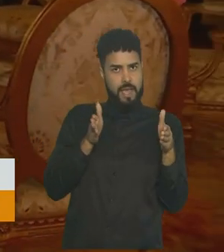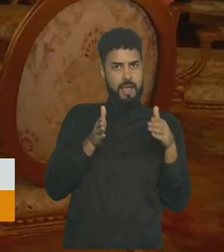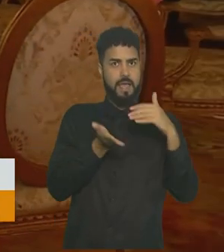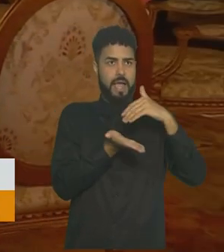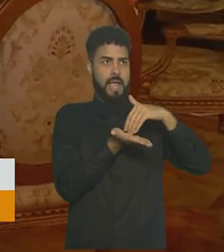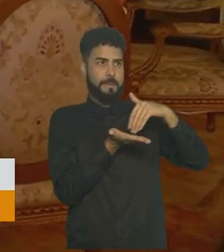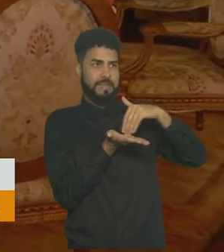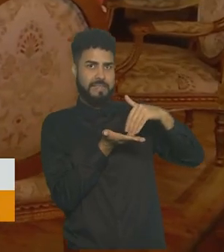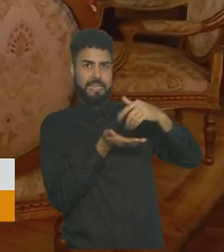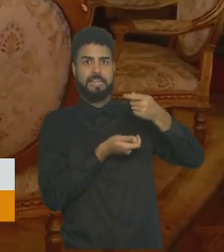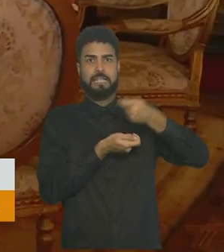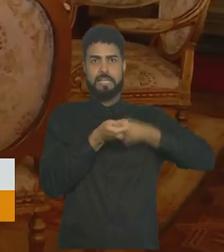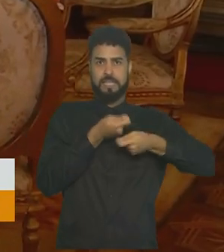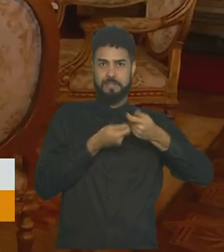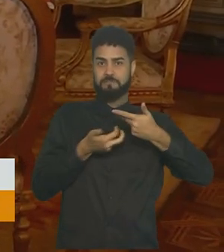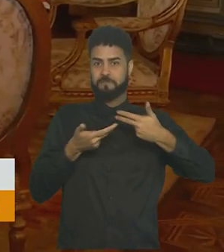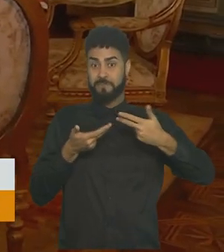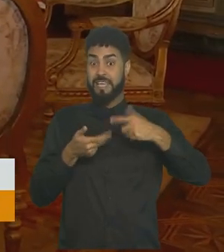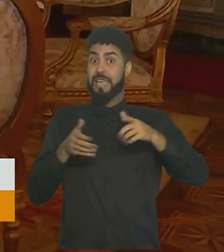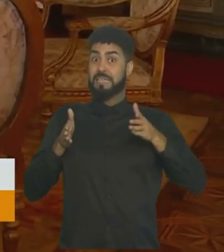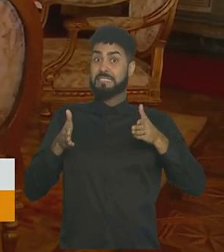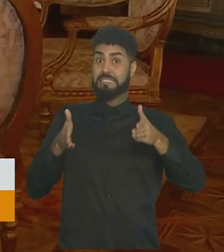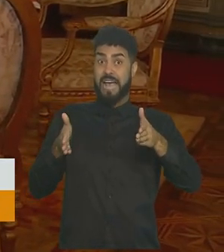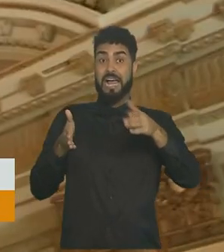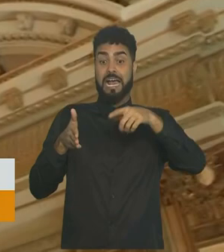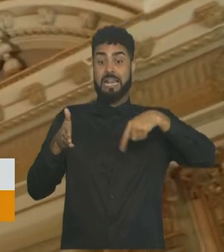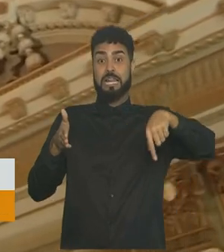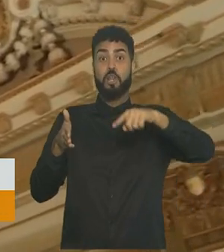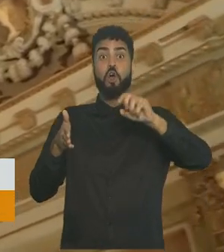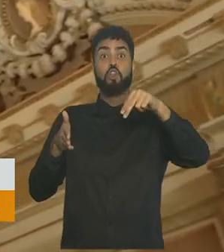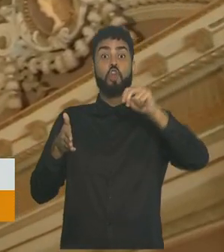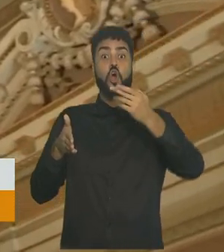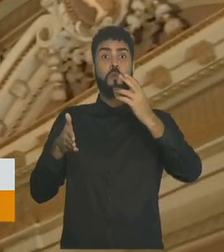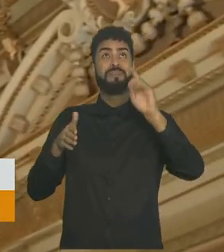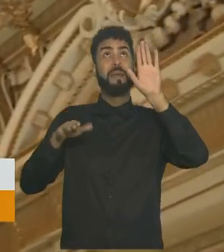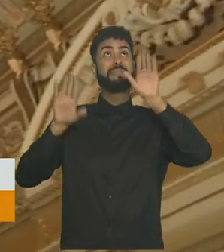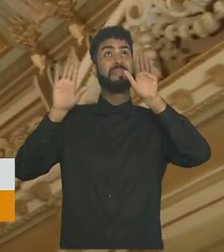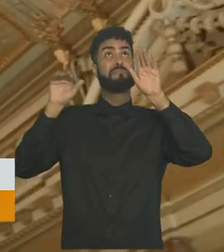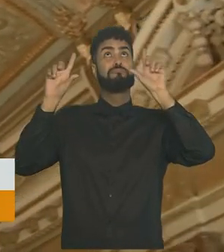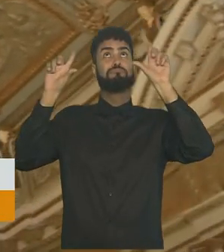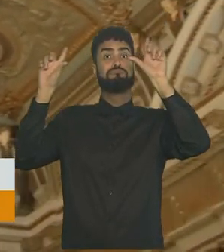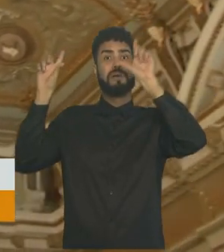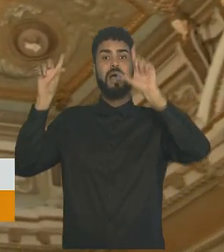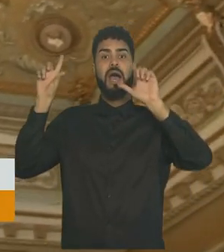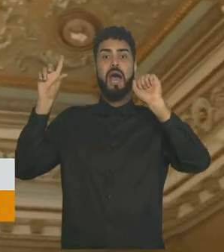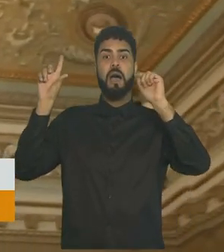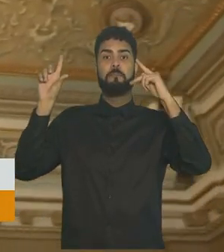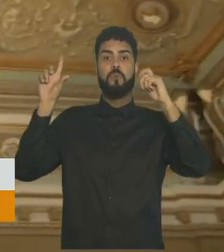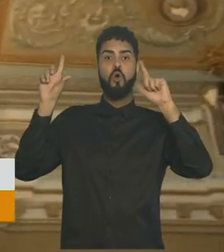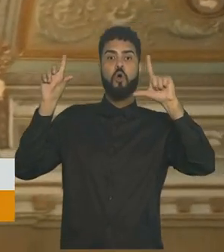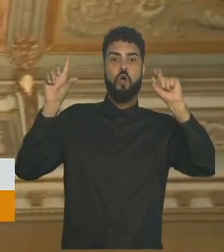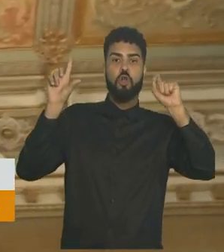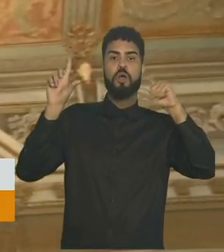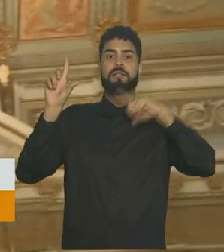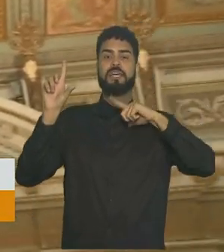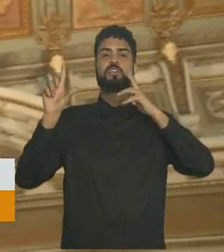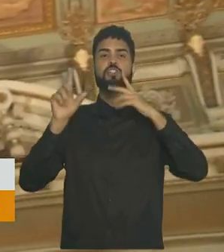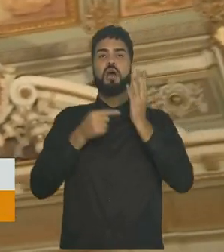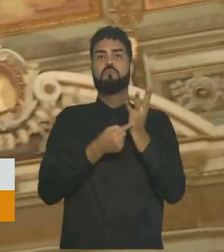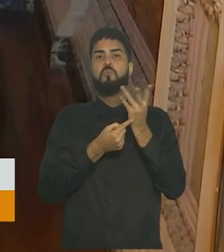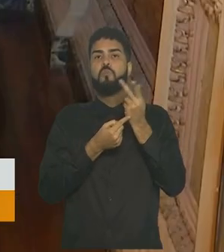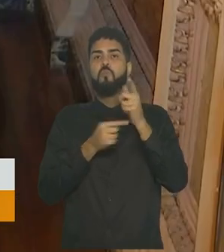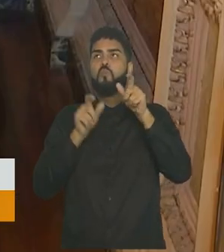gabinetes. Destaque para o Salão Nobre e suas pinturas no teto, com Apolo, cercado pelas musas das